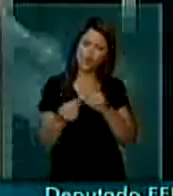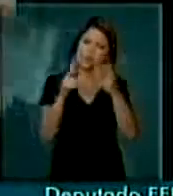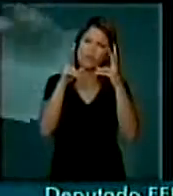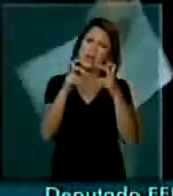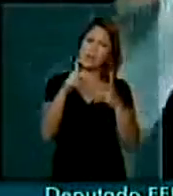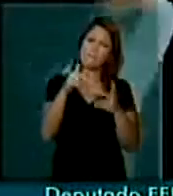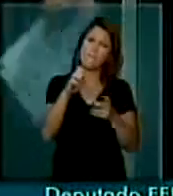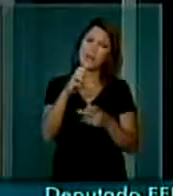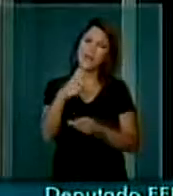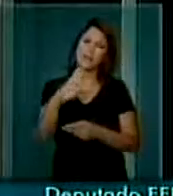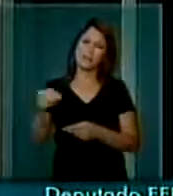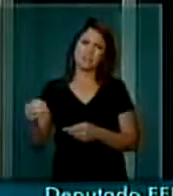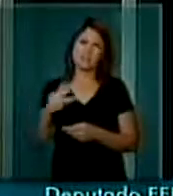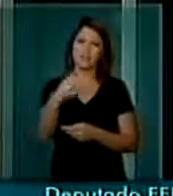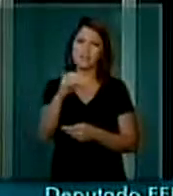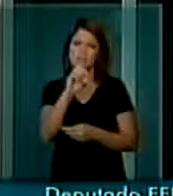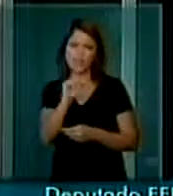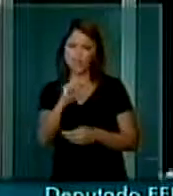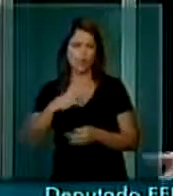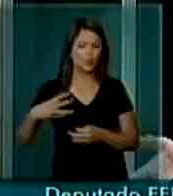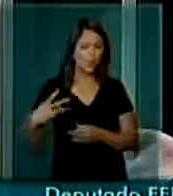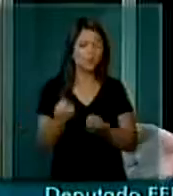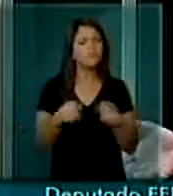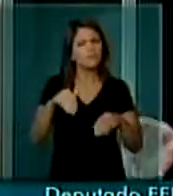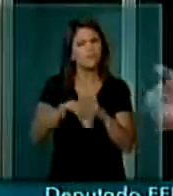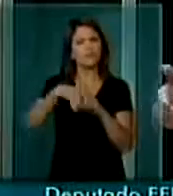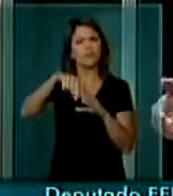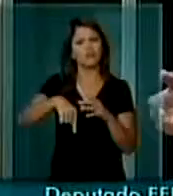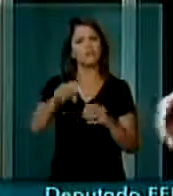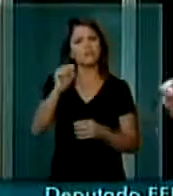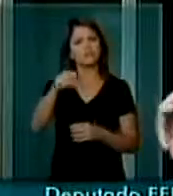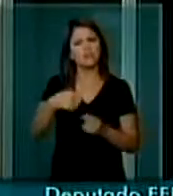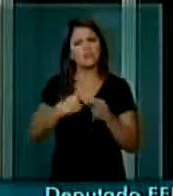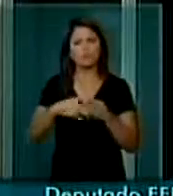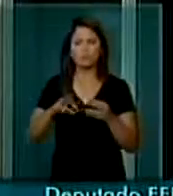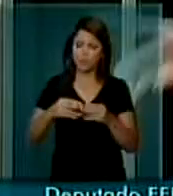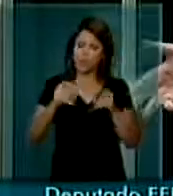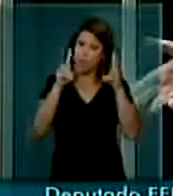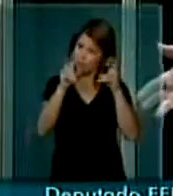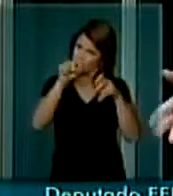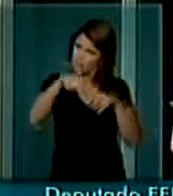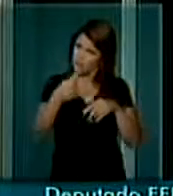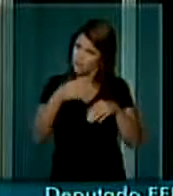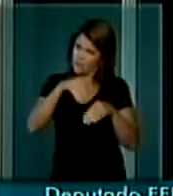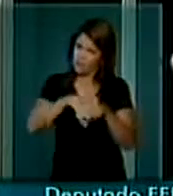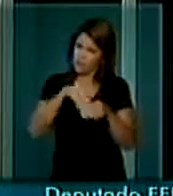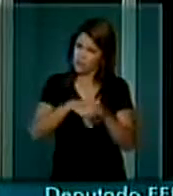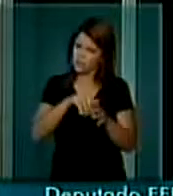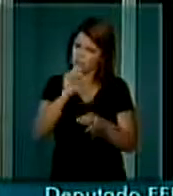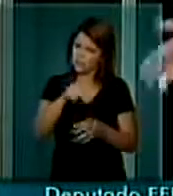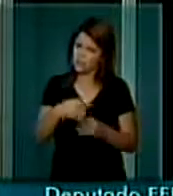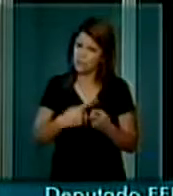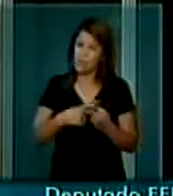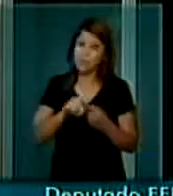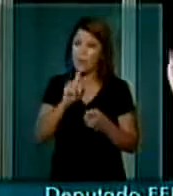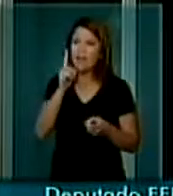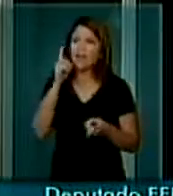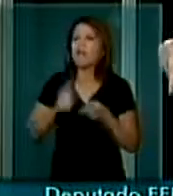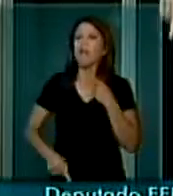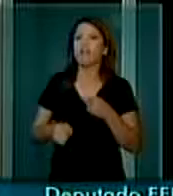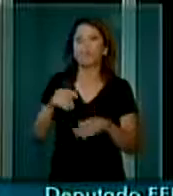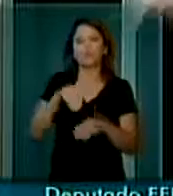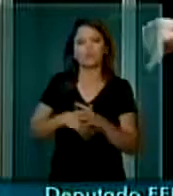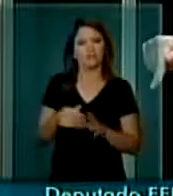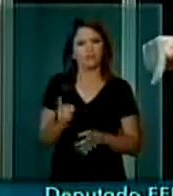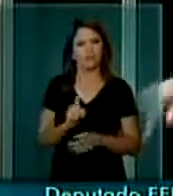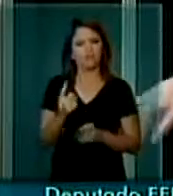300, a PEC 308, tem que ser votadas aqui. As matérias estão aí para serem votadas, não é para não serem votadas. E por